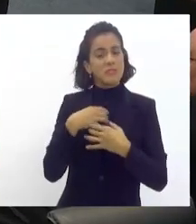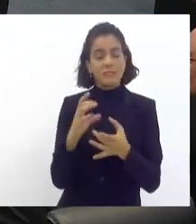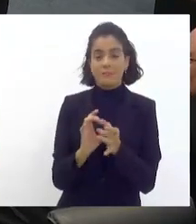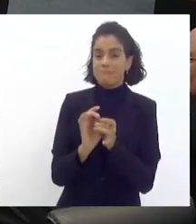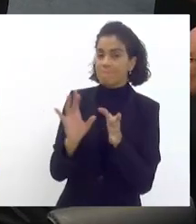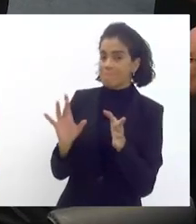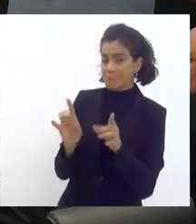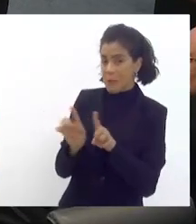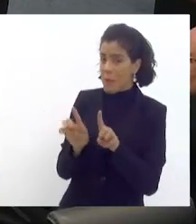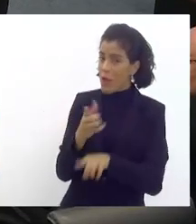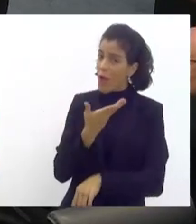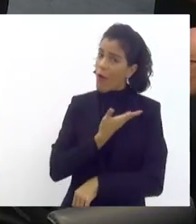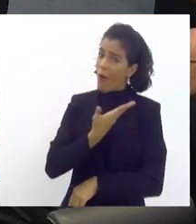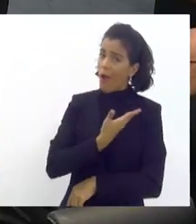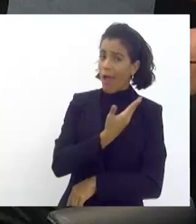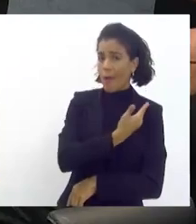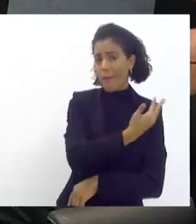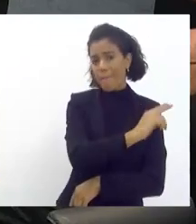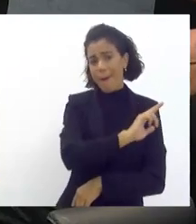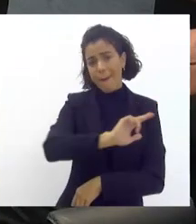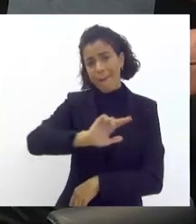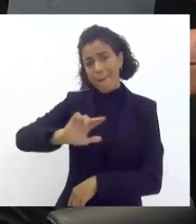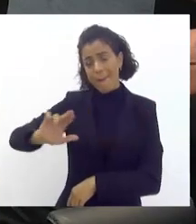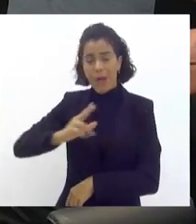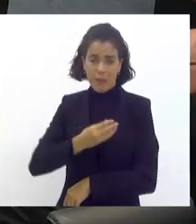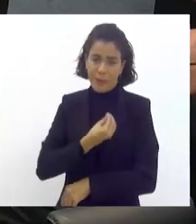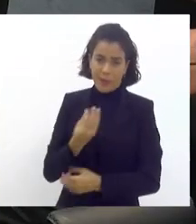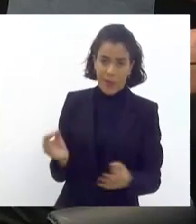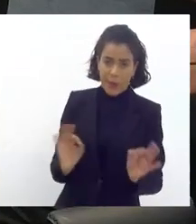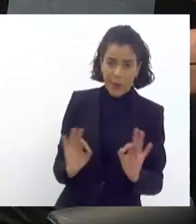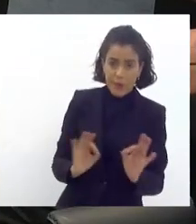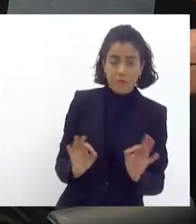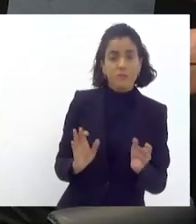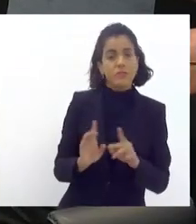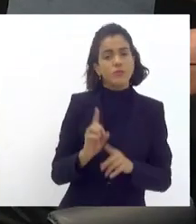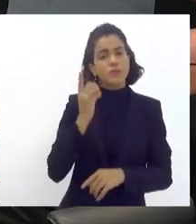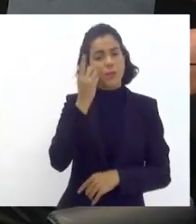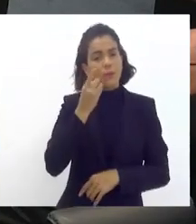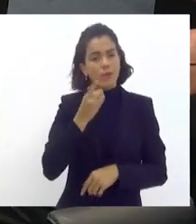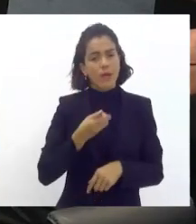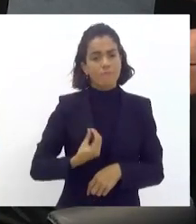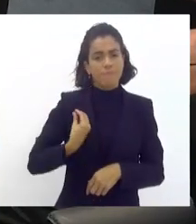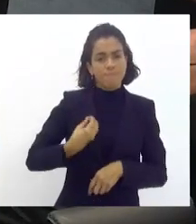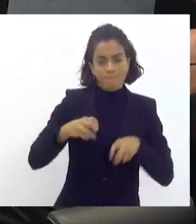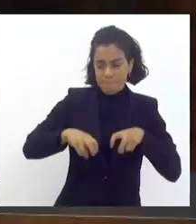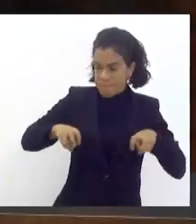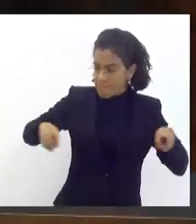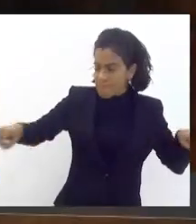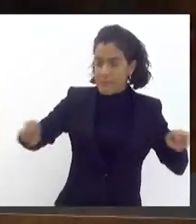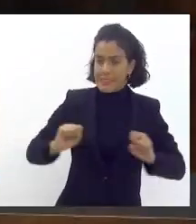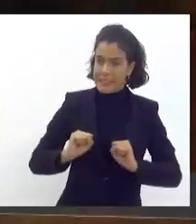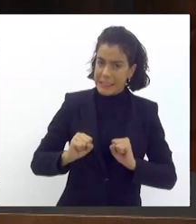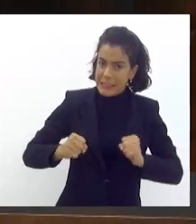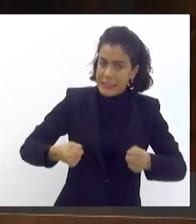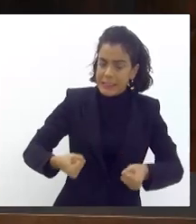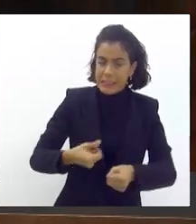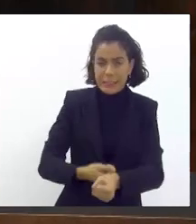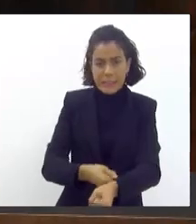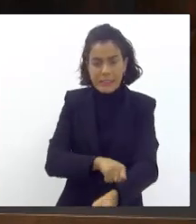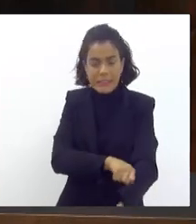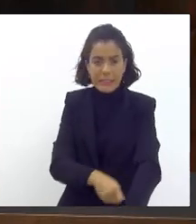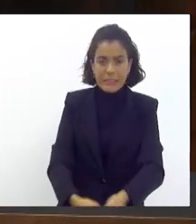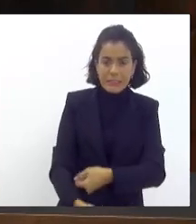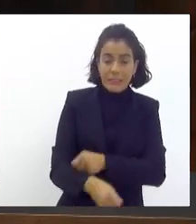como outros colegas que não estão presentes hoje, mas principalmente os deputados que aqui compõem a mesa, que se dedicaram e se debruçaram para